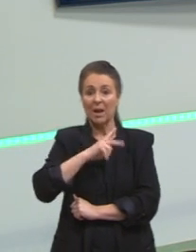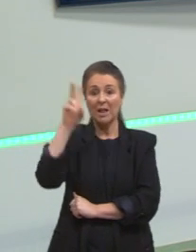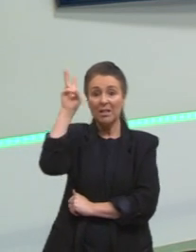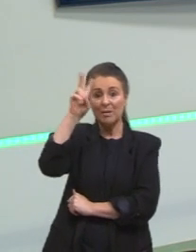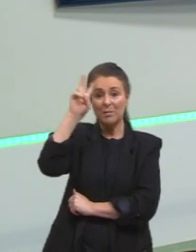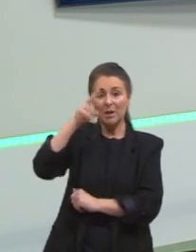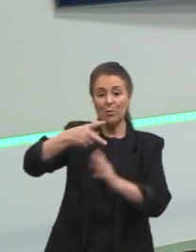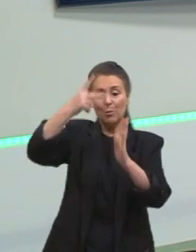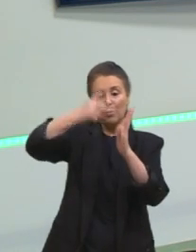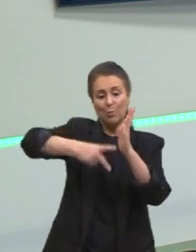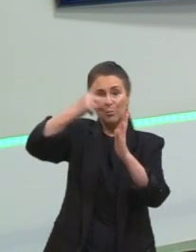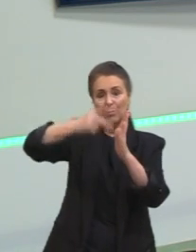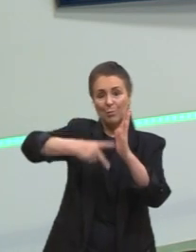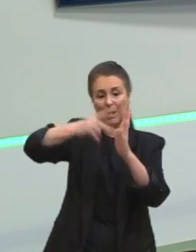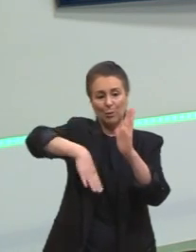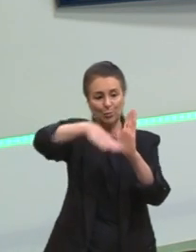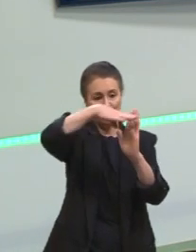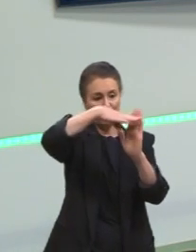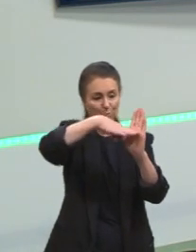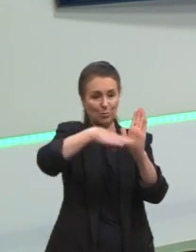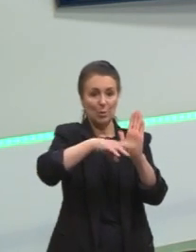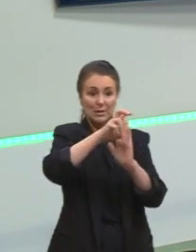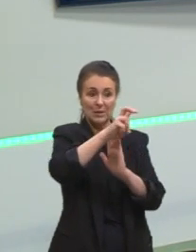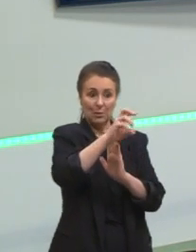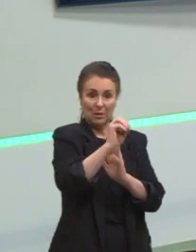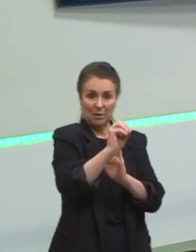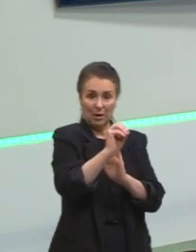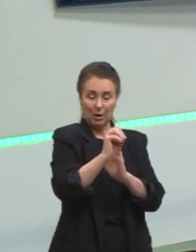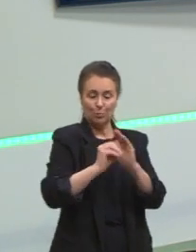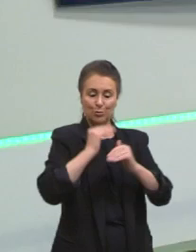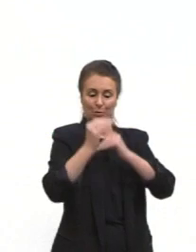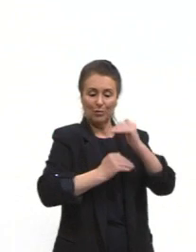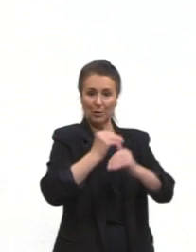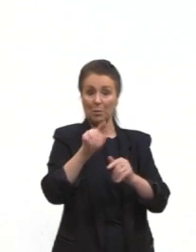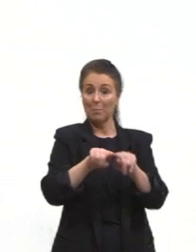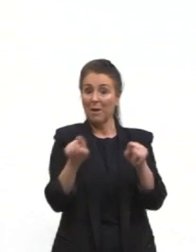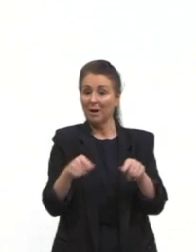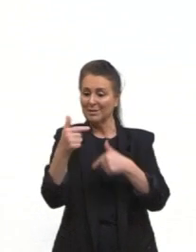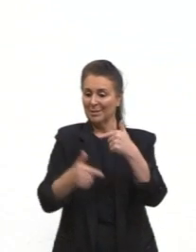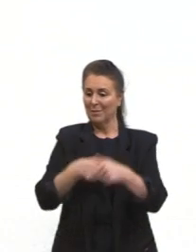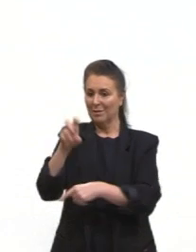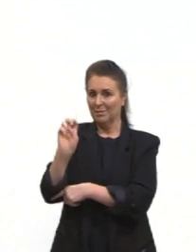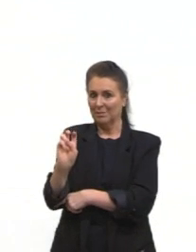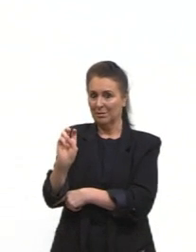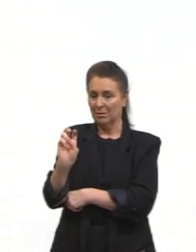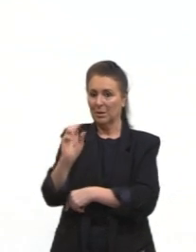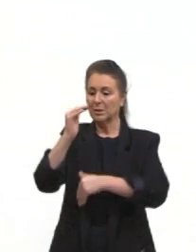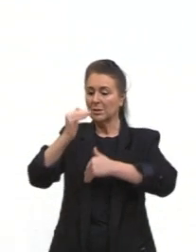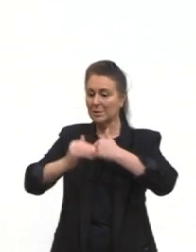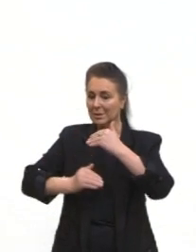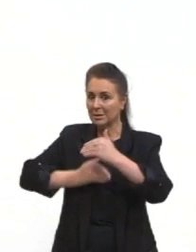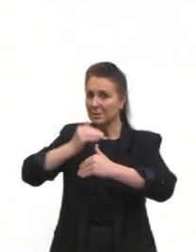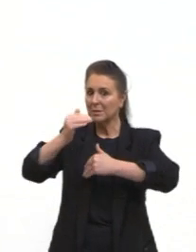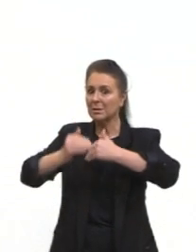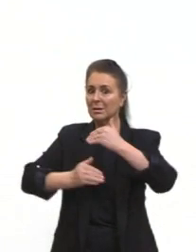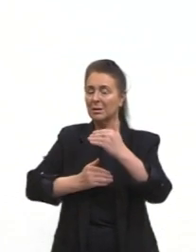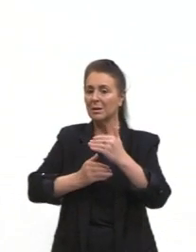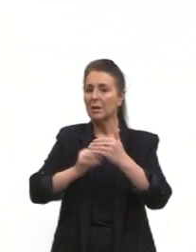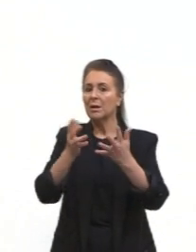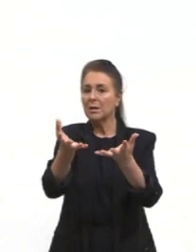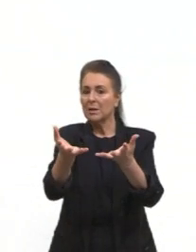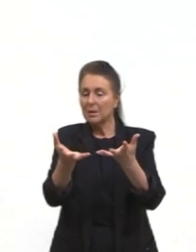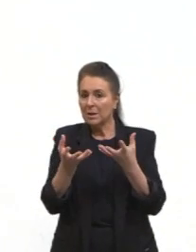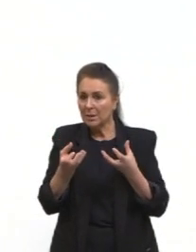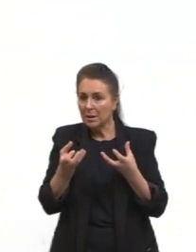pelo plano de metas, né? 50 anos em 5. E o que é esse desenvolvimentismo? Era um desejo de alguns